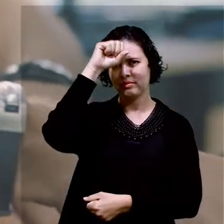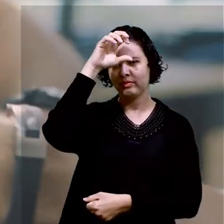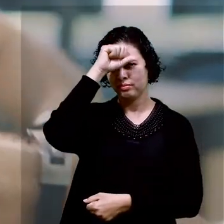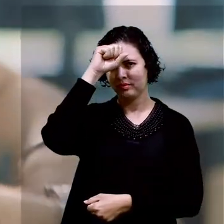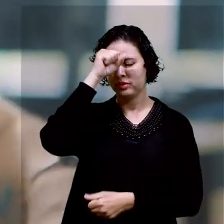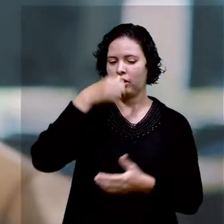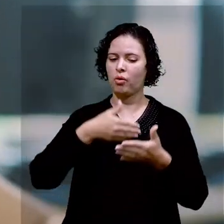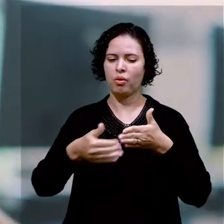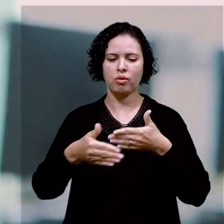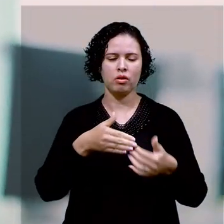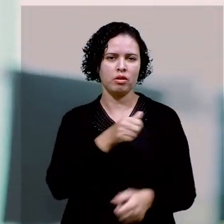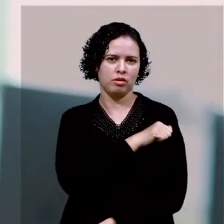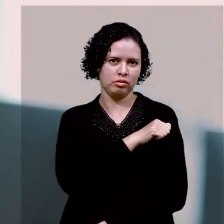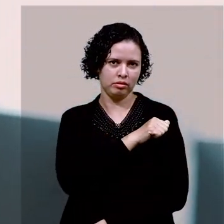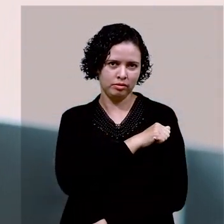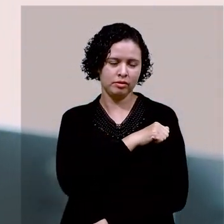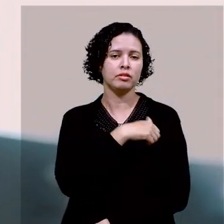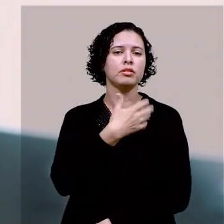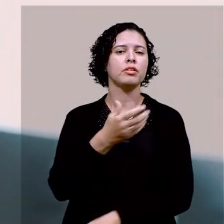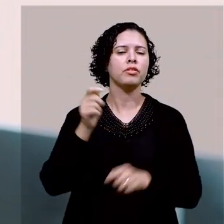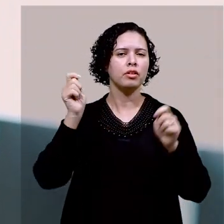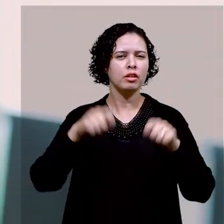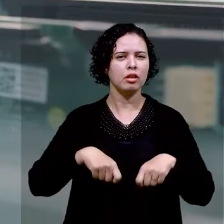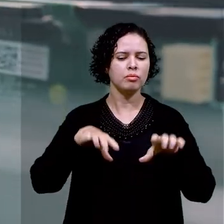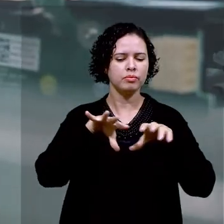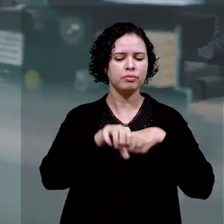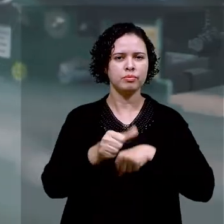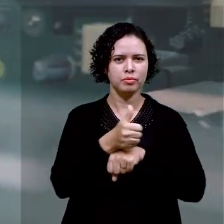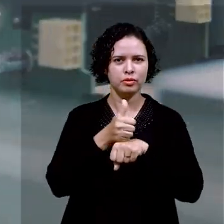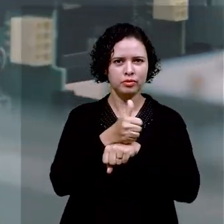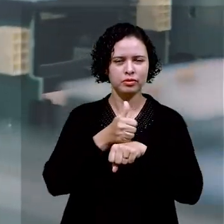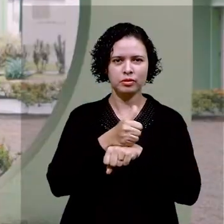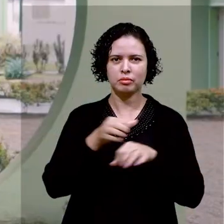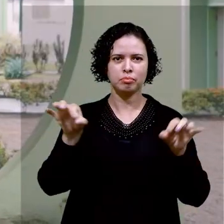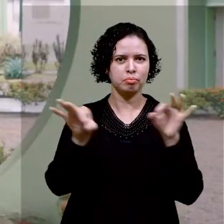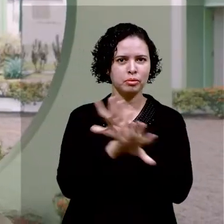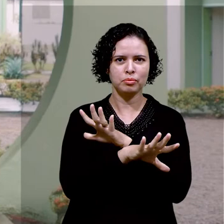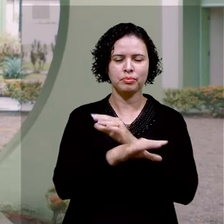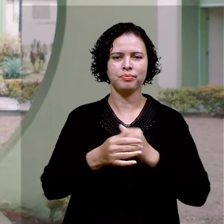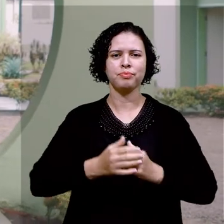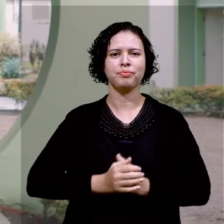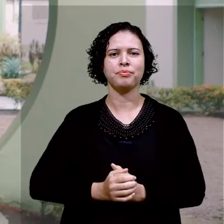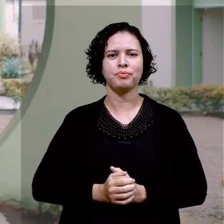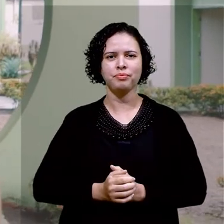aprendizagem de qualquer aluno. Tudo isso contribui para formar profissionais preparados.